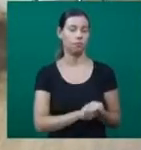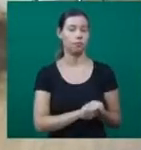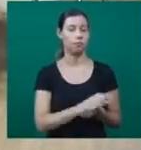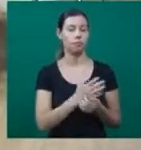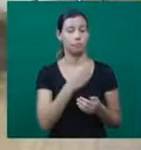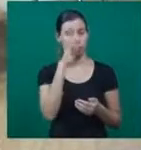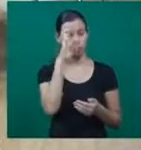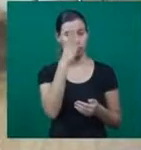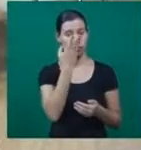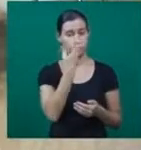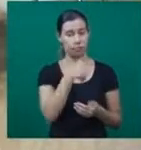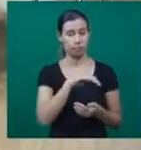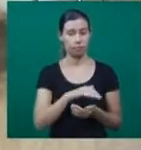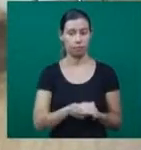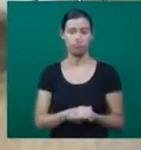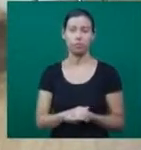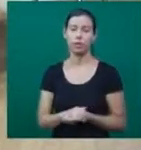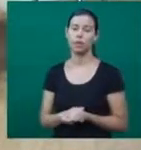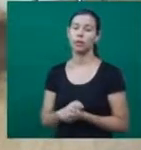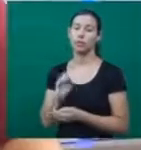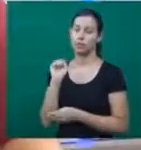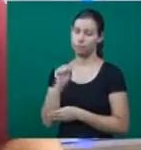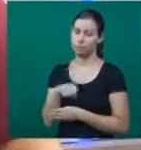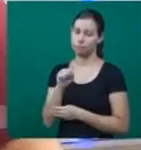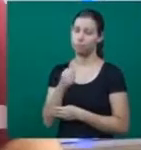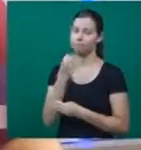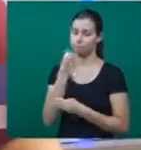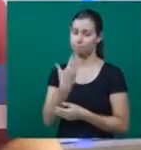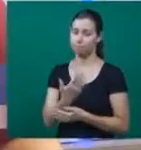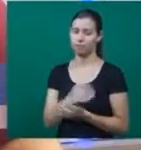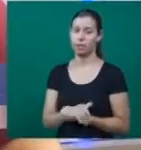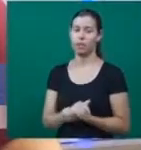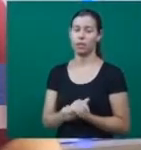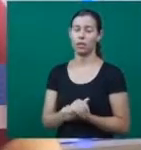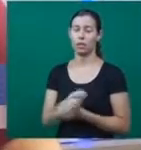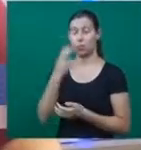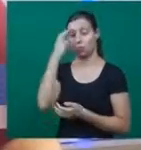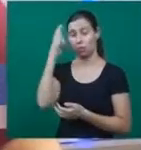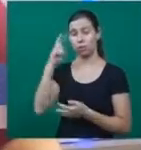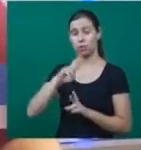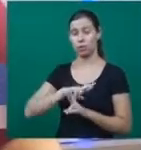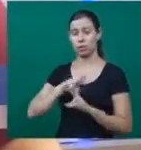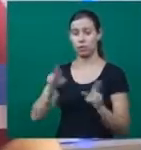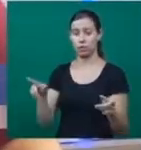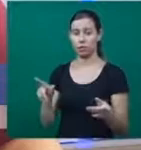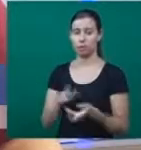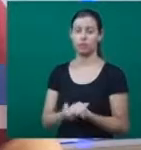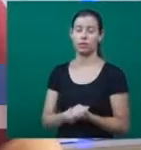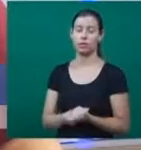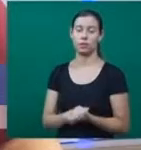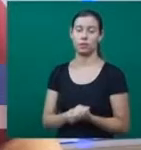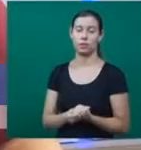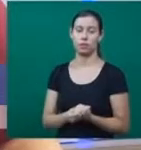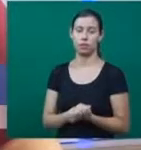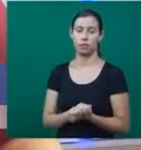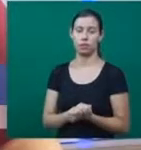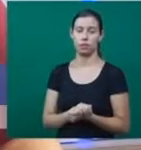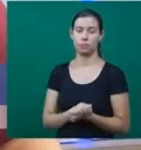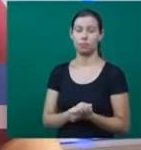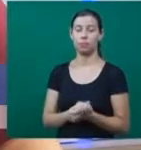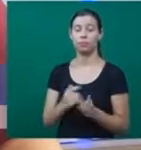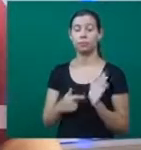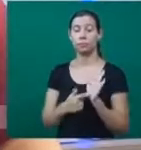muito significativa, não é mesmo? Principalmente para as nossas crianças. Tem sido muito significativo, principalmente por ser uma cultura diferente da nossa. Eu acho que esse é o grande